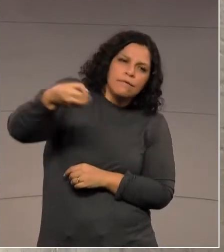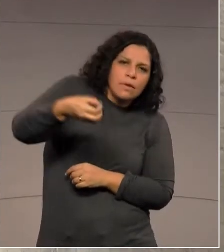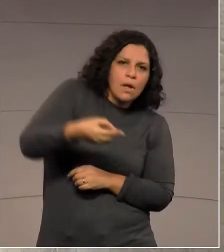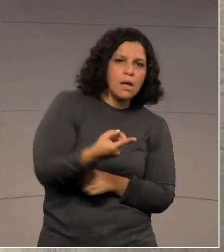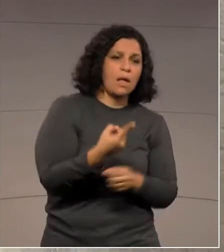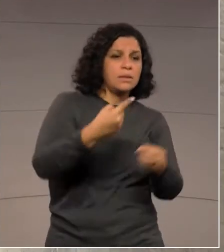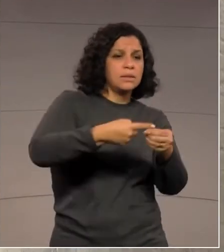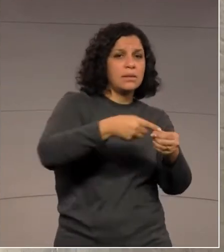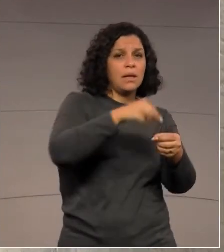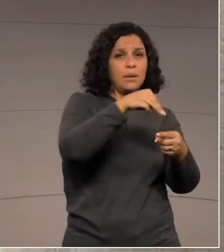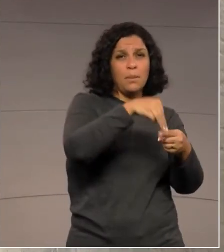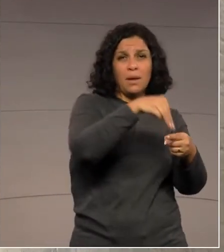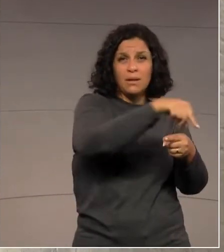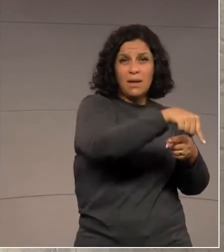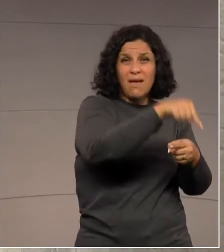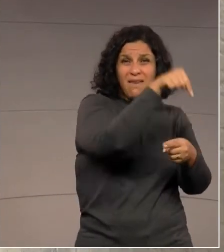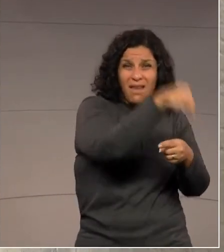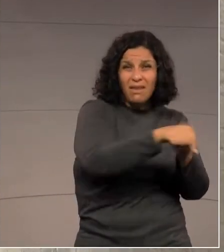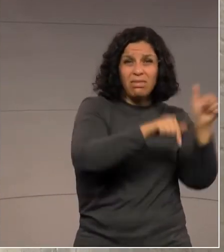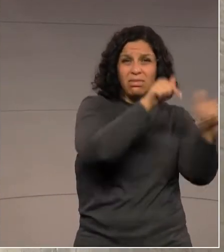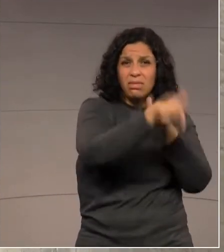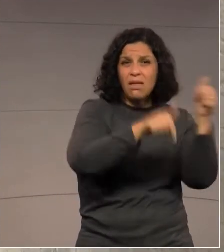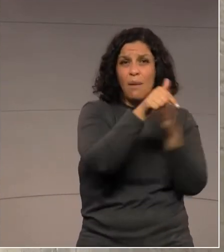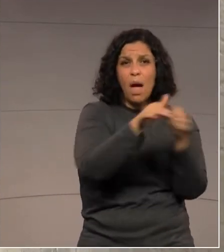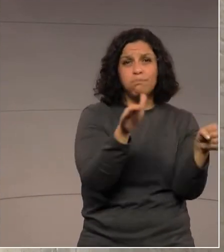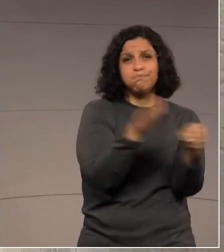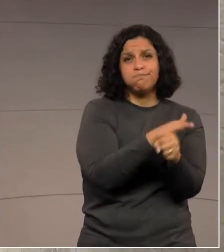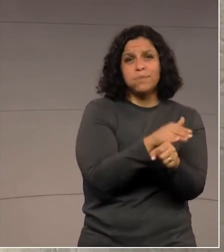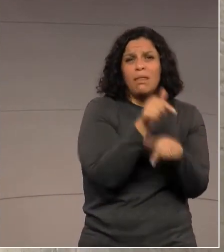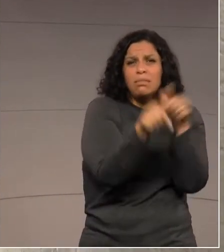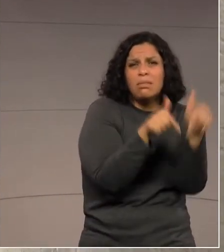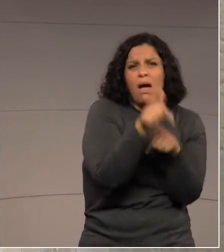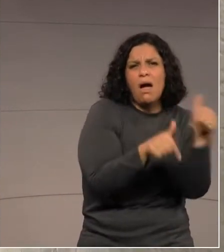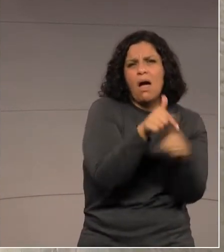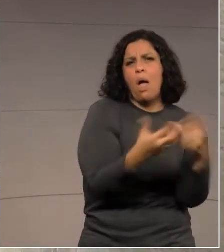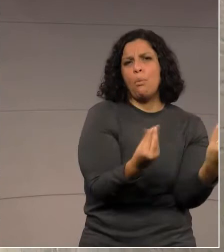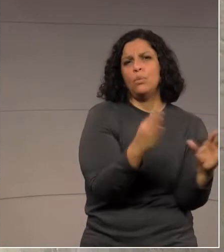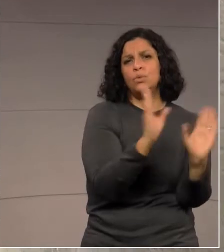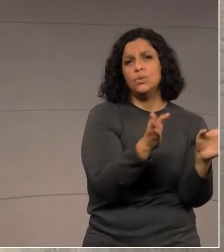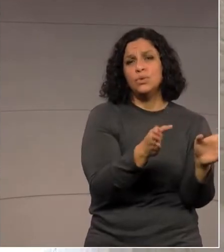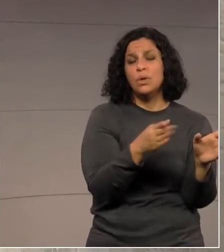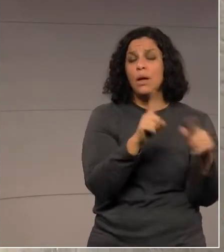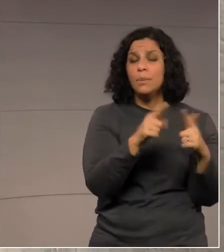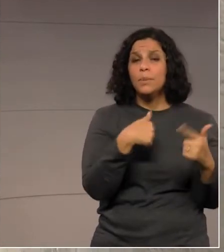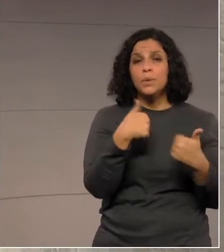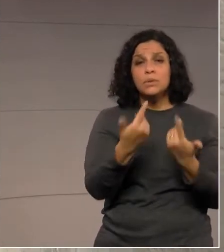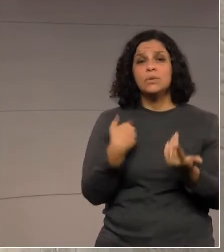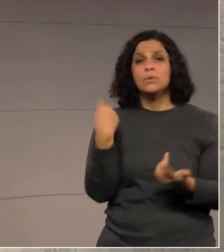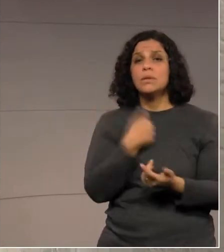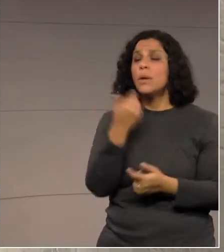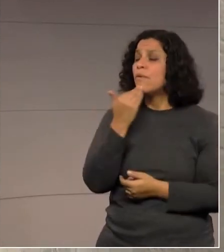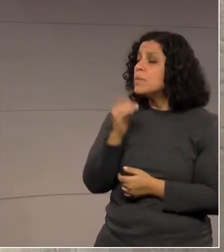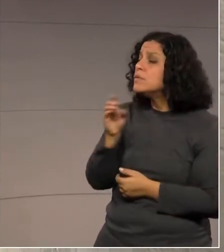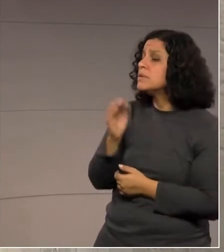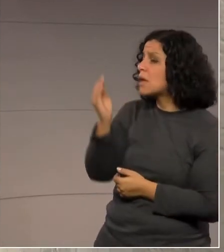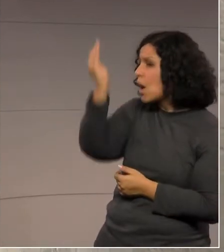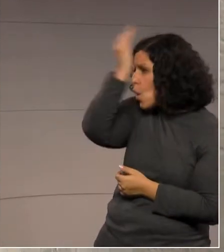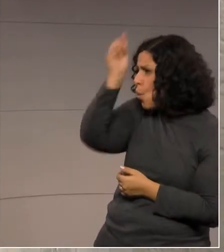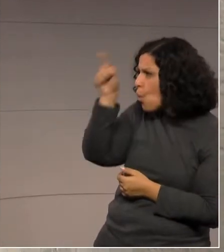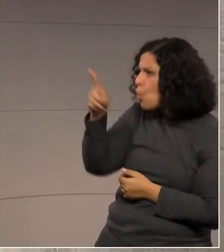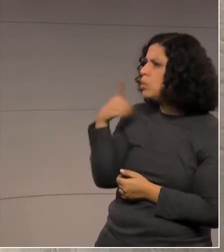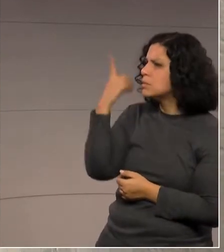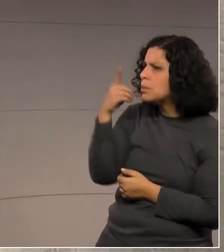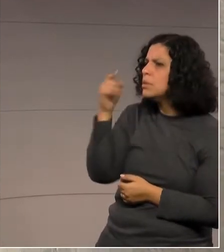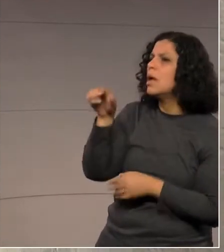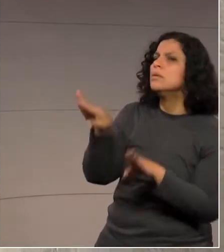dizer, os escritórios de Maringá se encontram já sobrecarregados, é uma grande região. Então, eu gostaria, deputado Russe, nosso líder, deputado Tiago Amaral, também